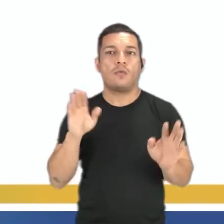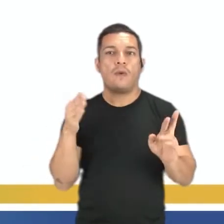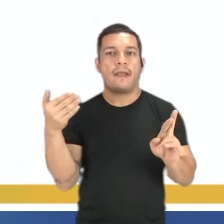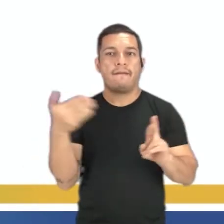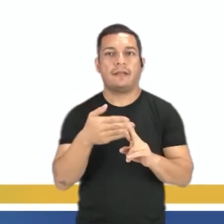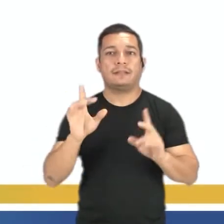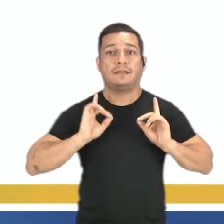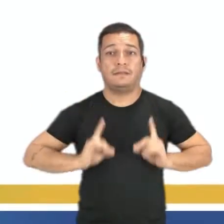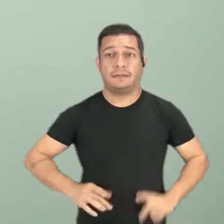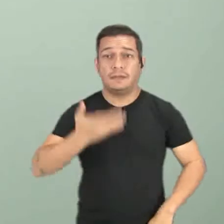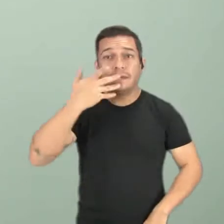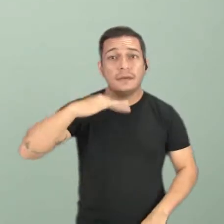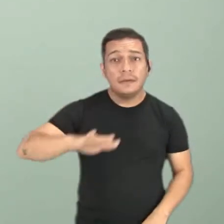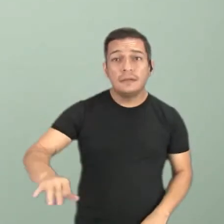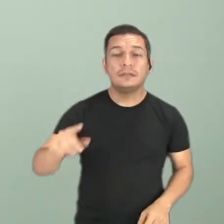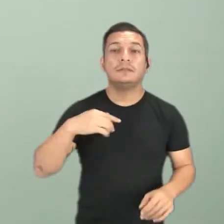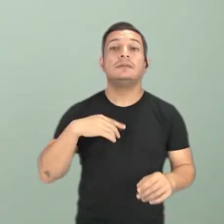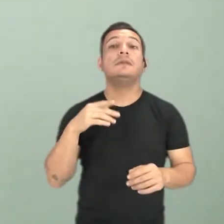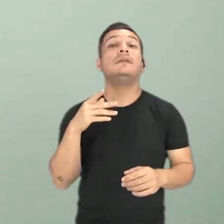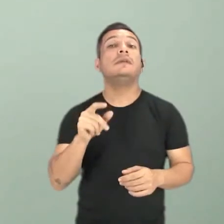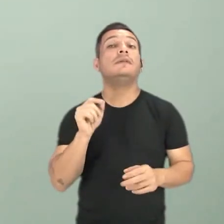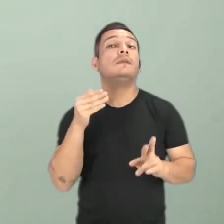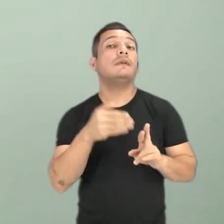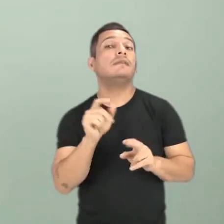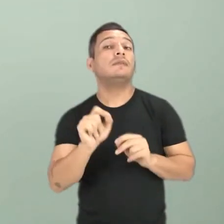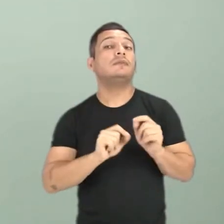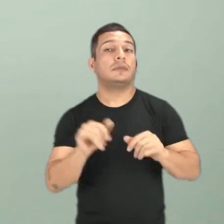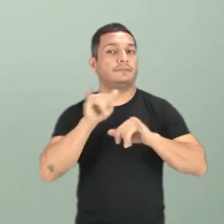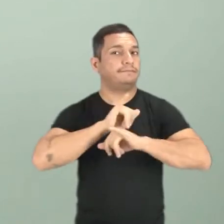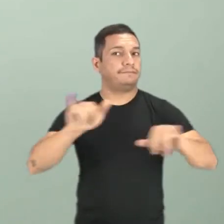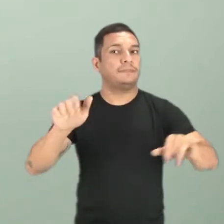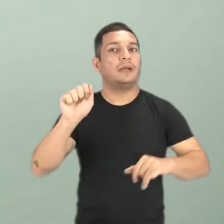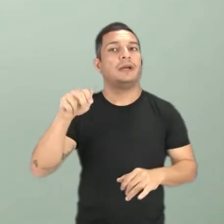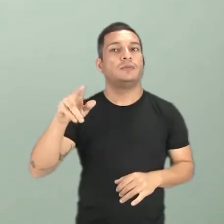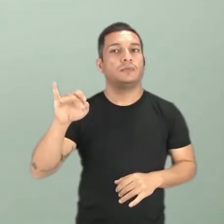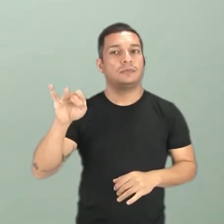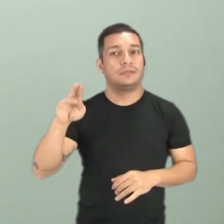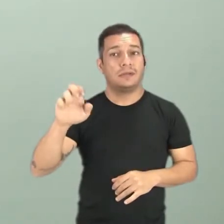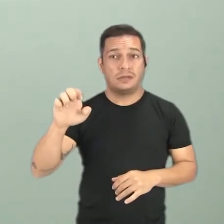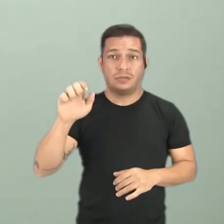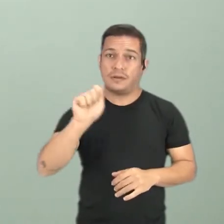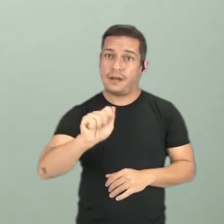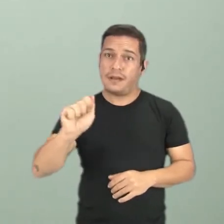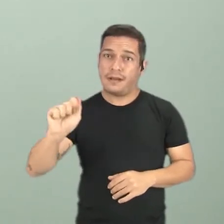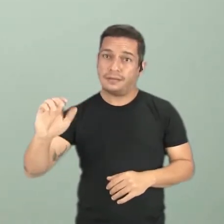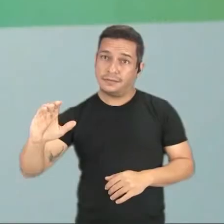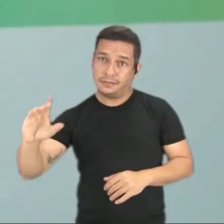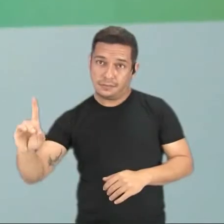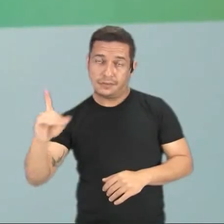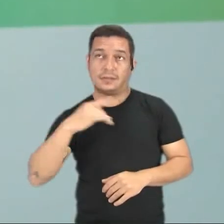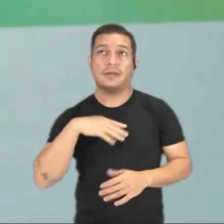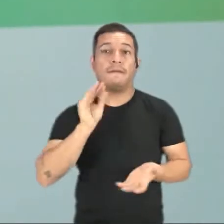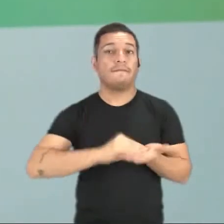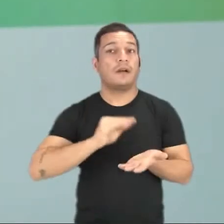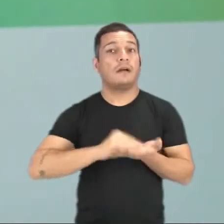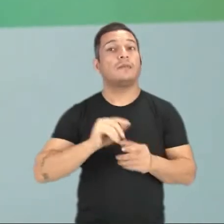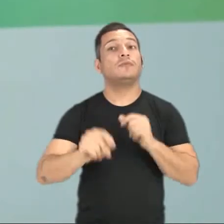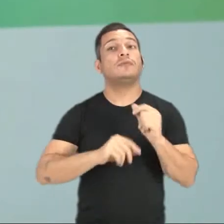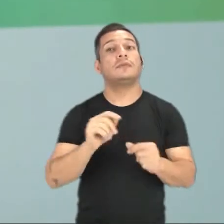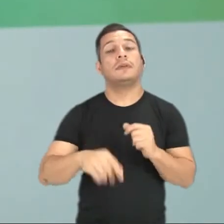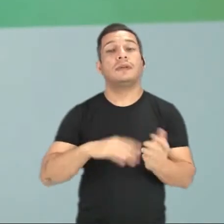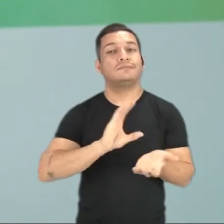menino. Se trata do problema do anunciante, no caso da ACD, né, que é a falta de